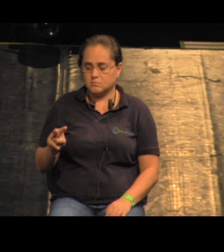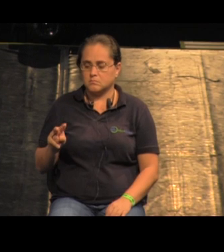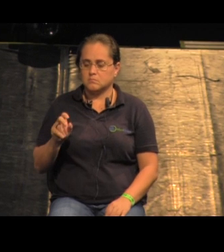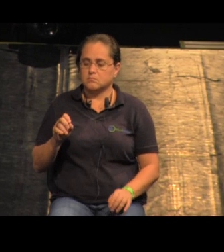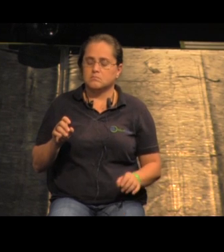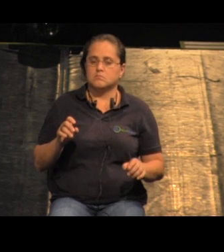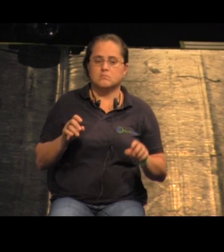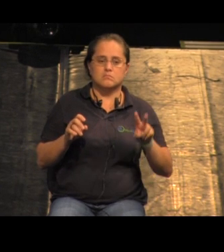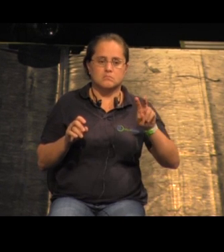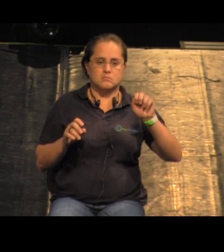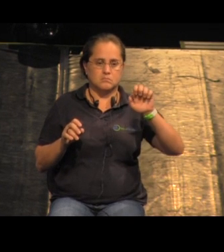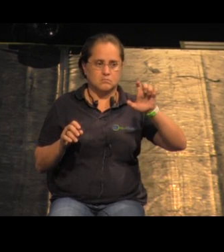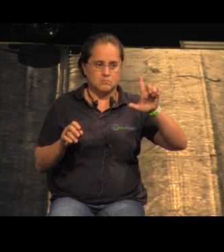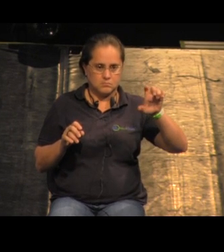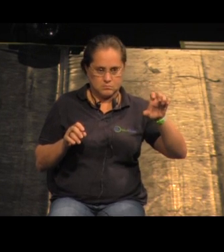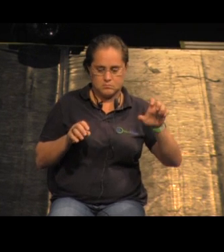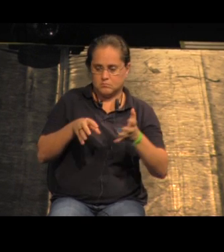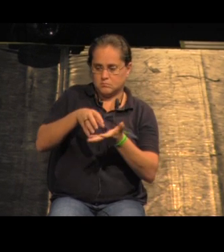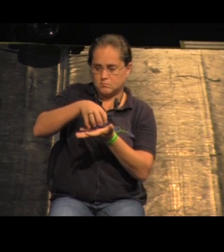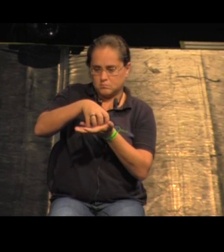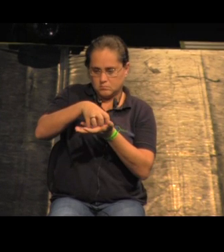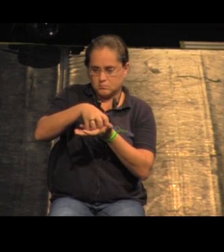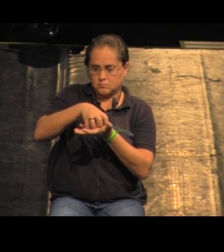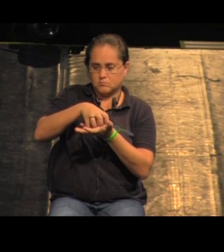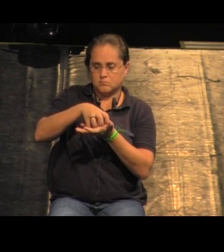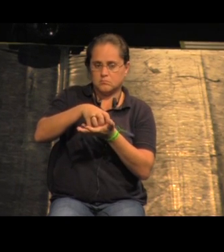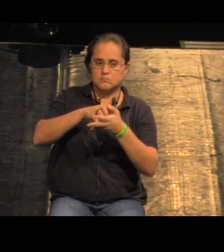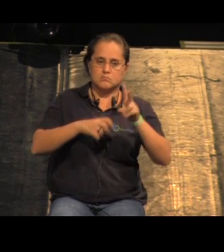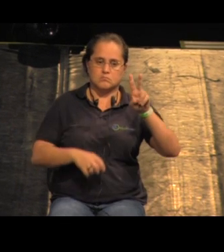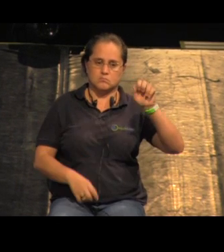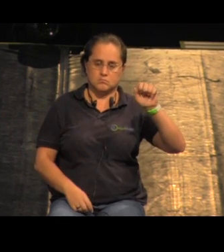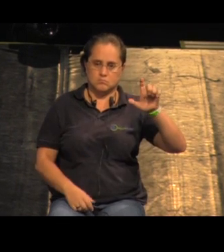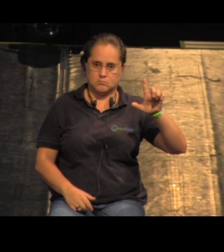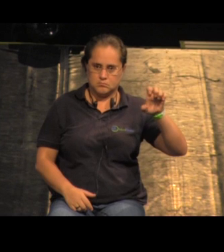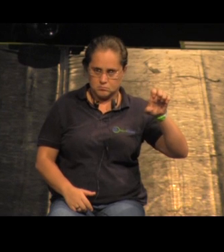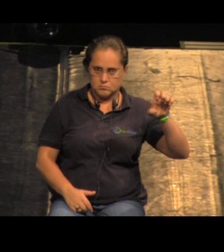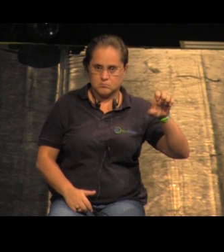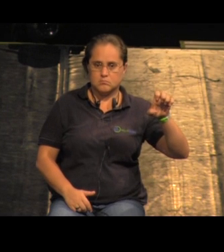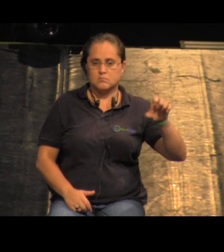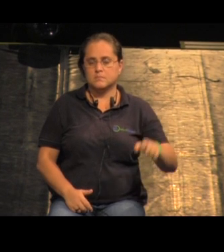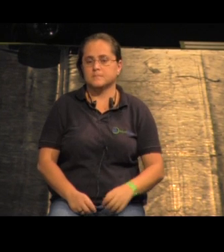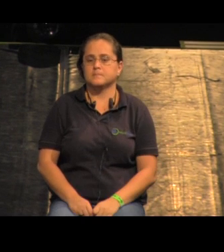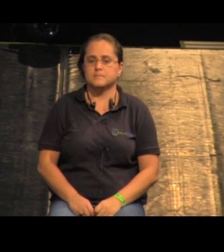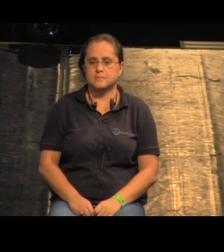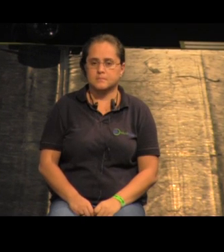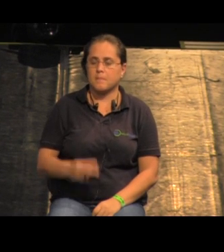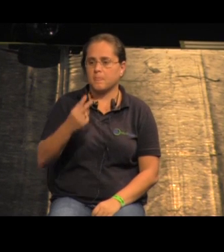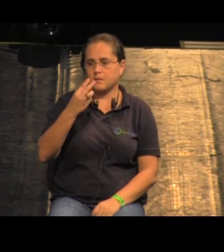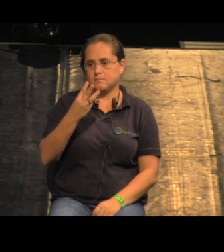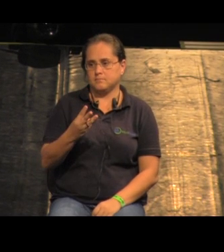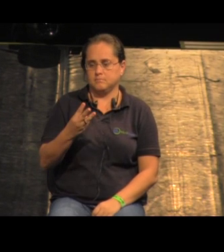com o vale, o centro está aqui, a seta está aqui, e a gente tem o vale, a avenida de fundo de vale, que é a 23,